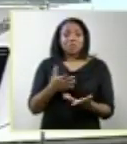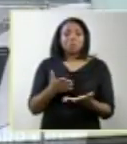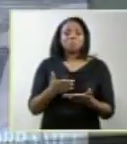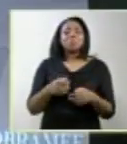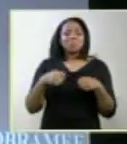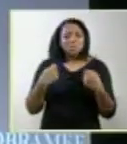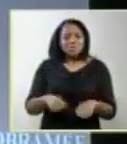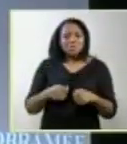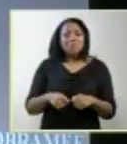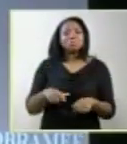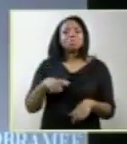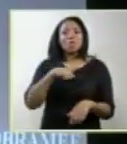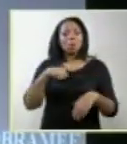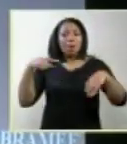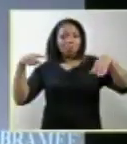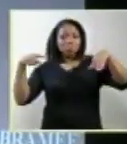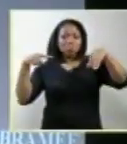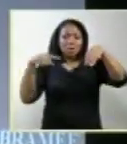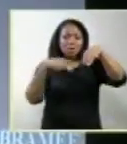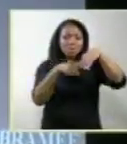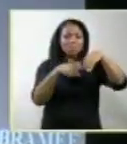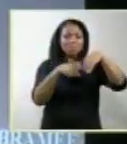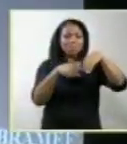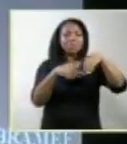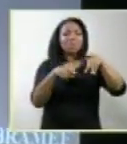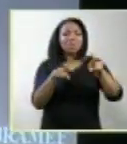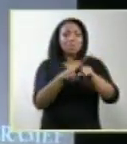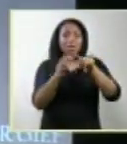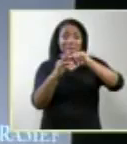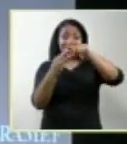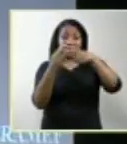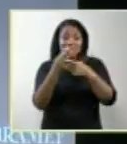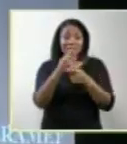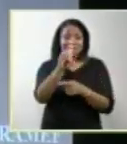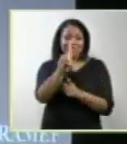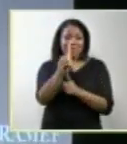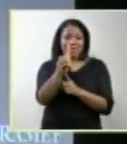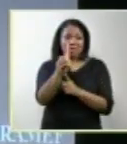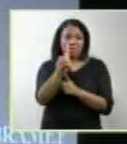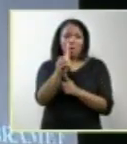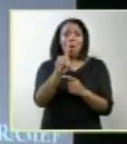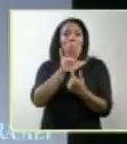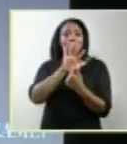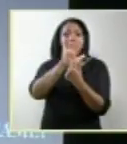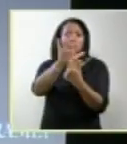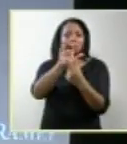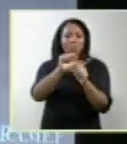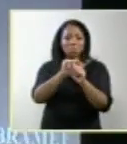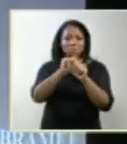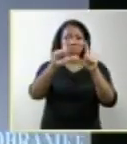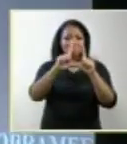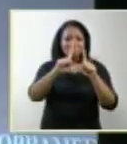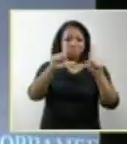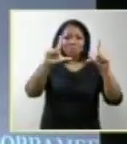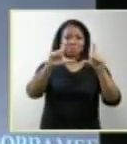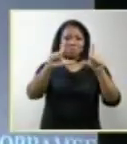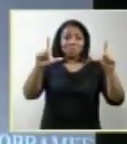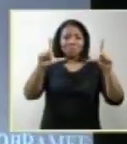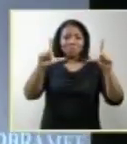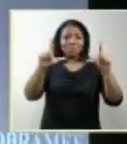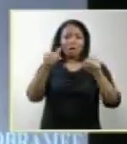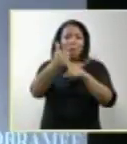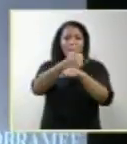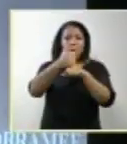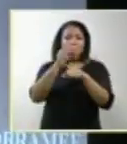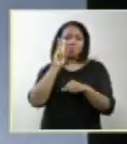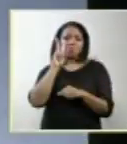podemos usar a ressonância com reconstrução em 3D, com subtração de imagem, podemos ver claramente a formação de todo o encéfalo. Então,